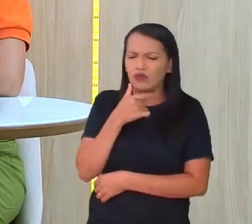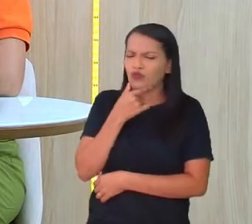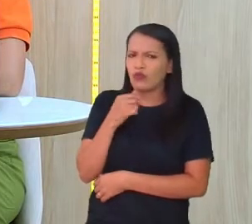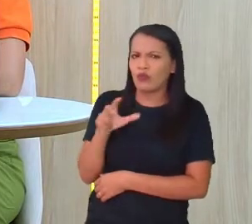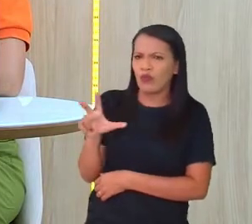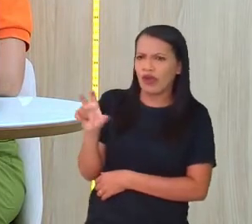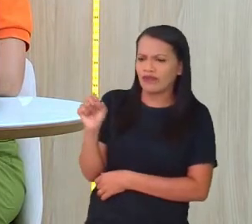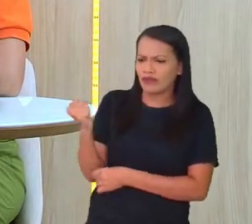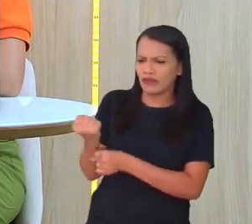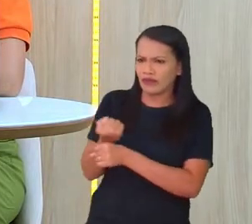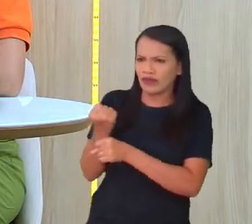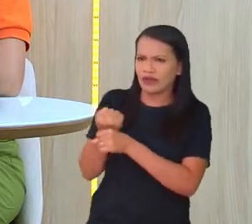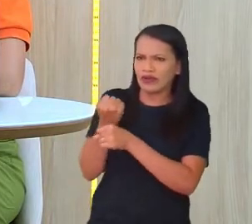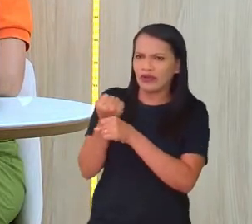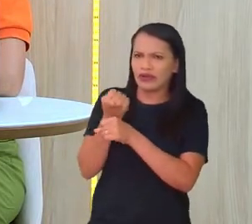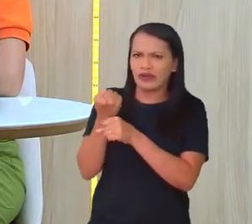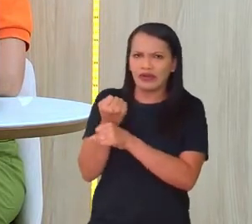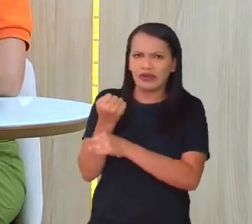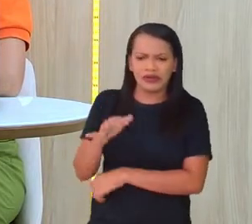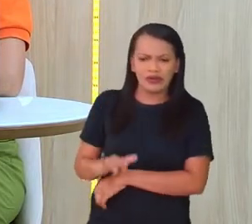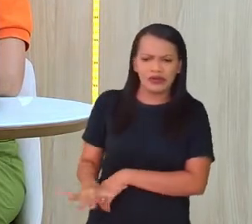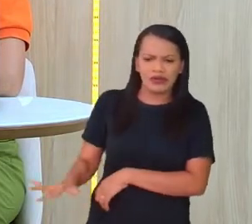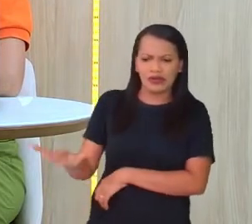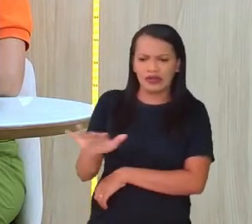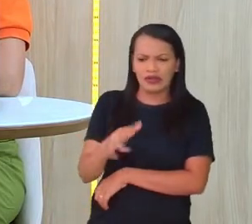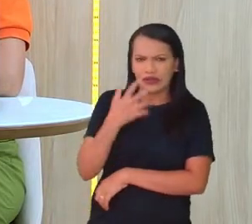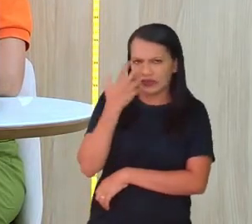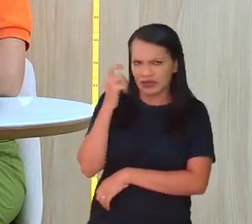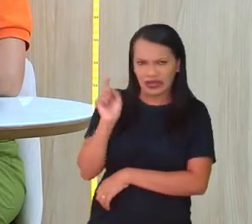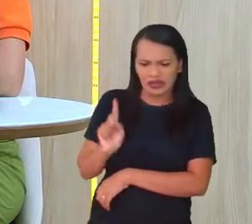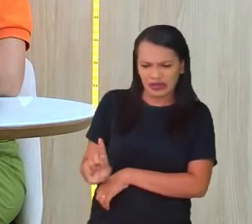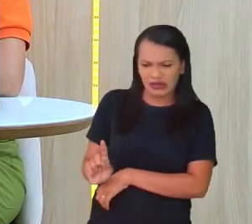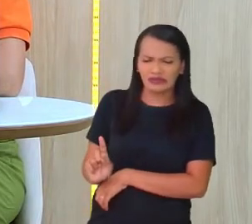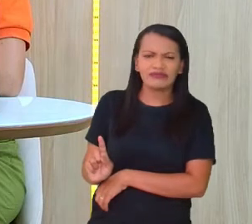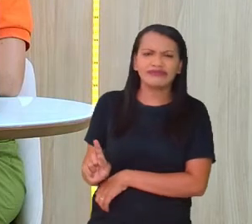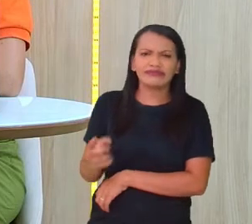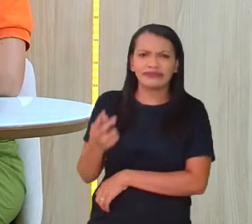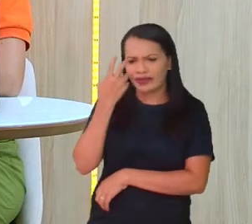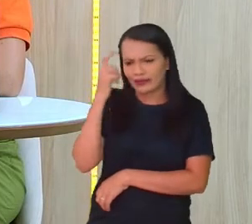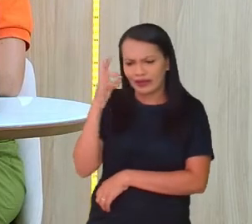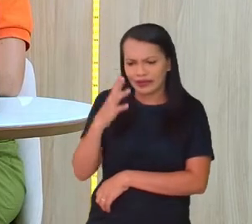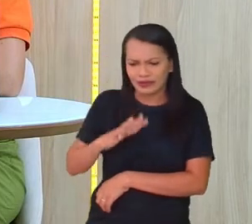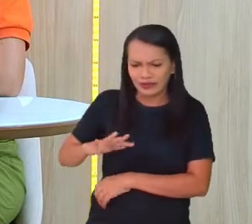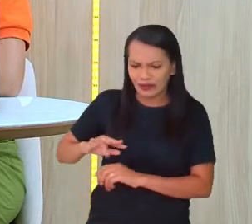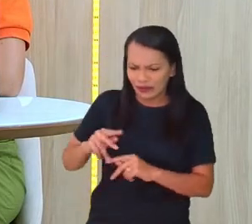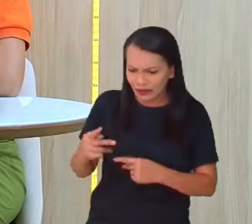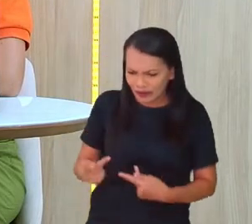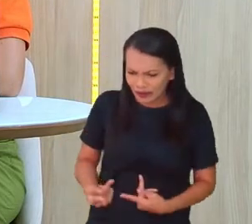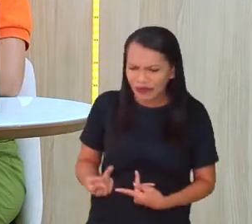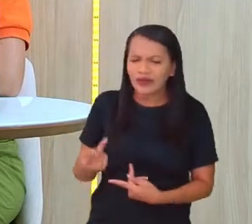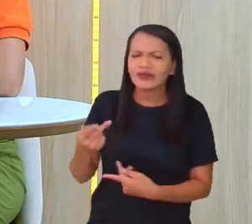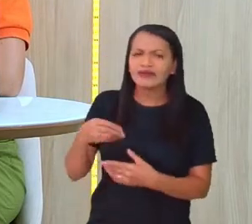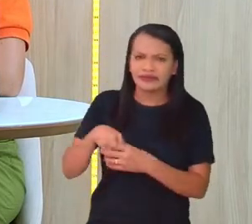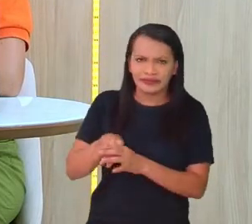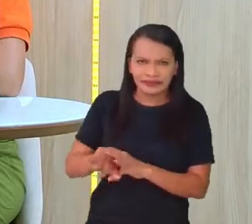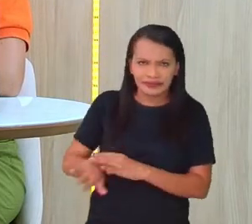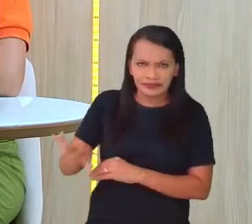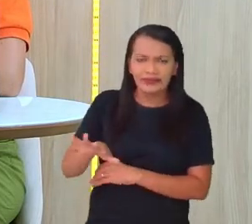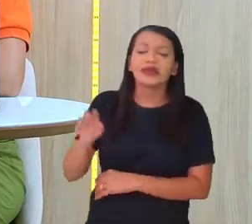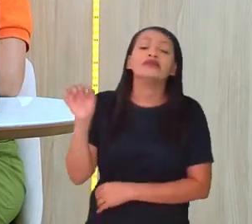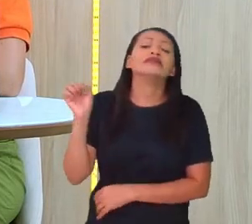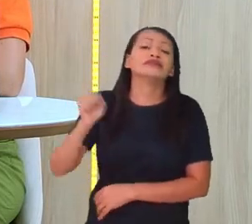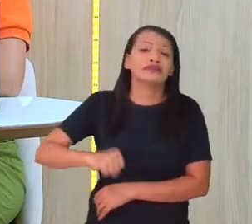construiu a minha casa, ele não é um espaço cultural, não, ele não é um espaço humanizado, não, ele é um espaço humanizado,